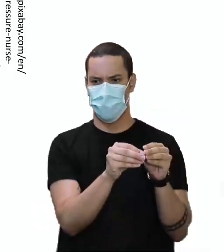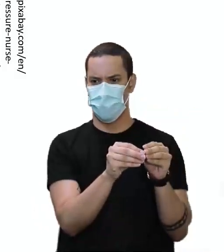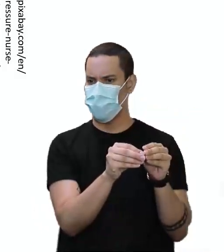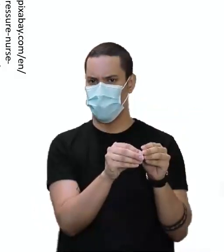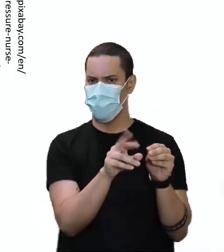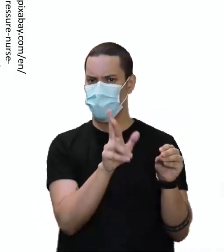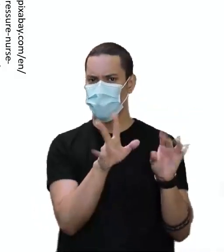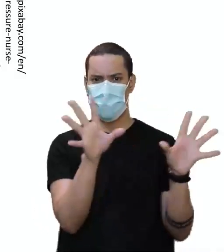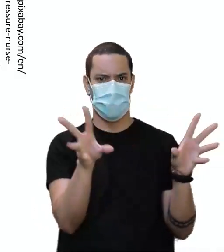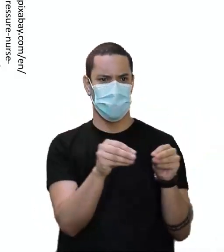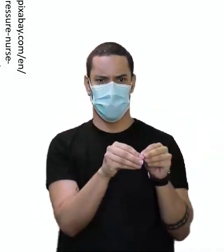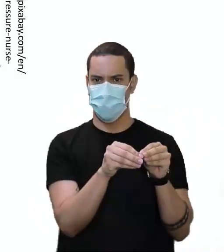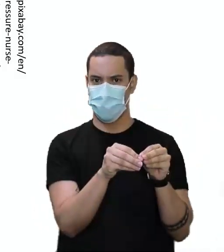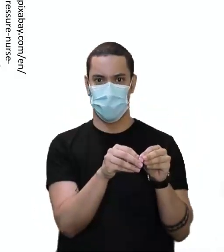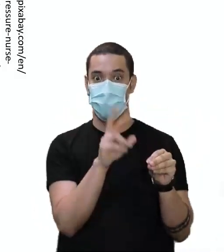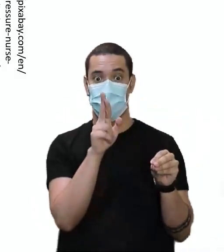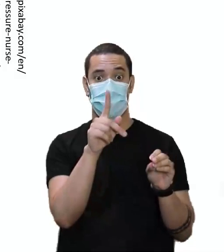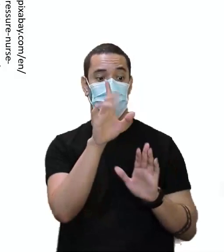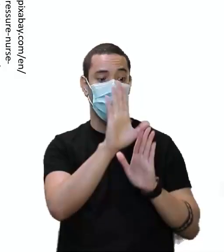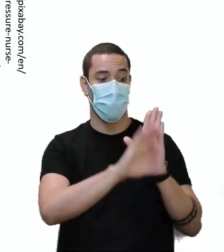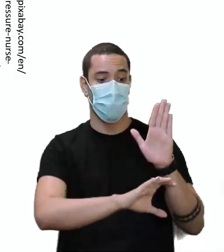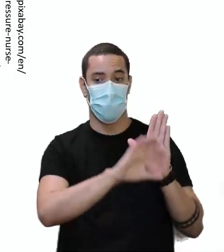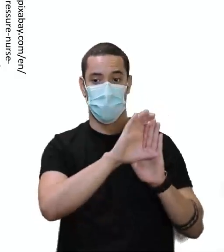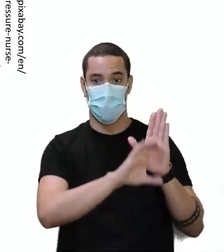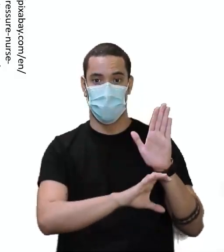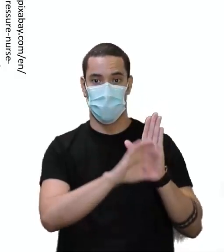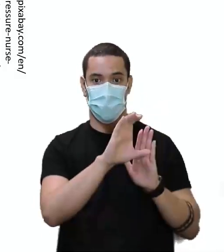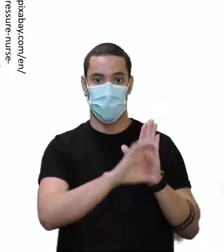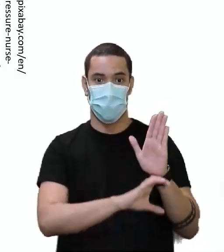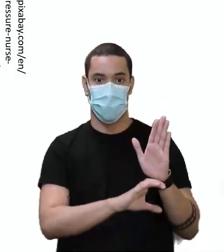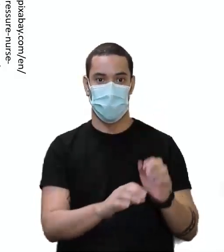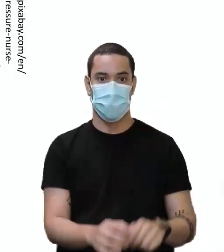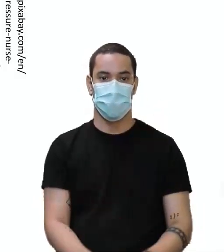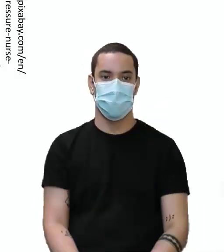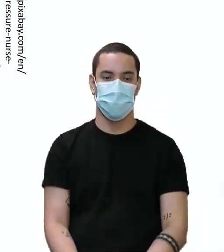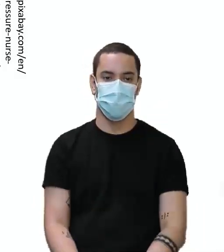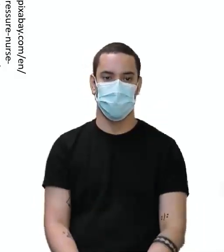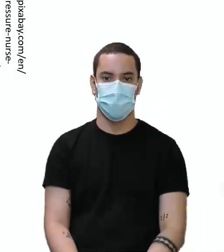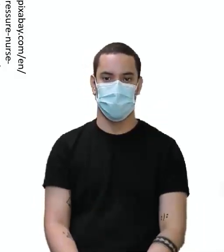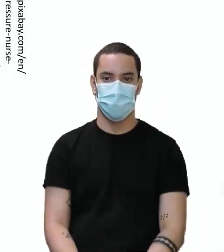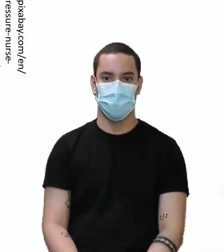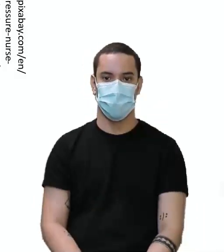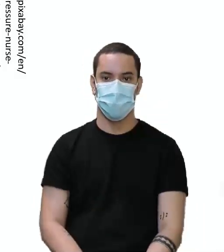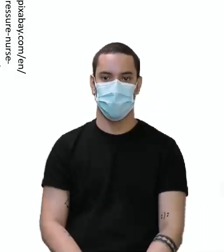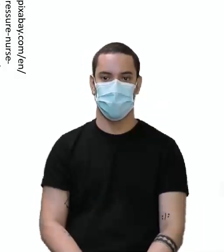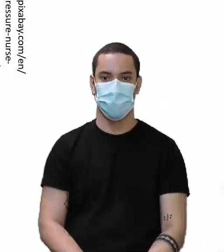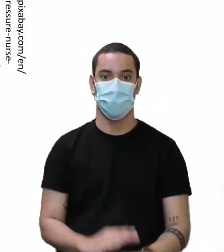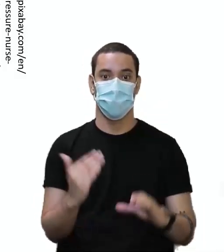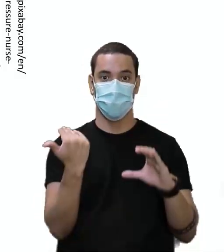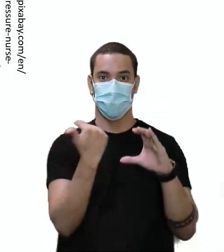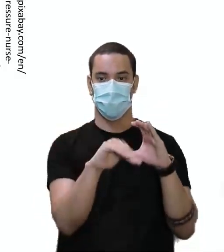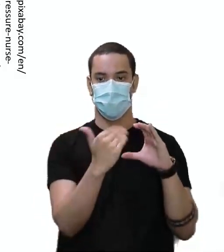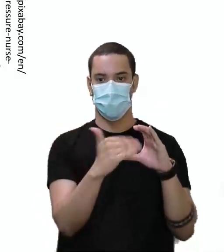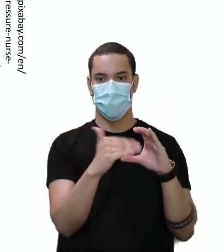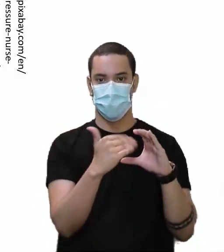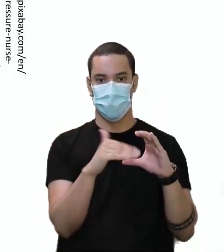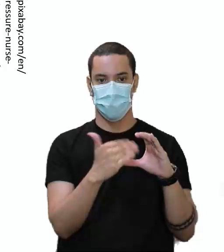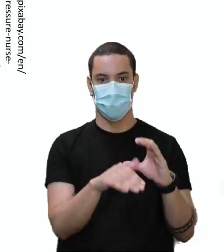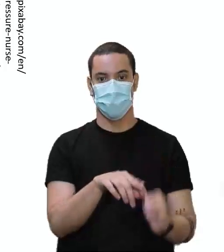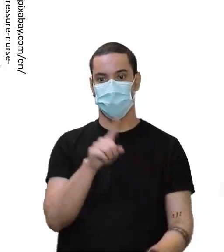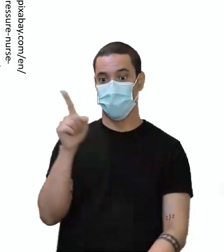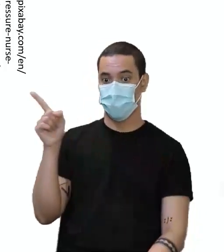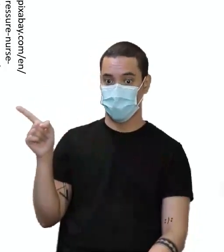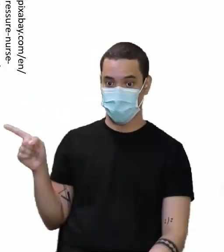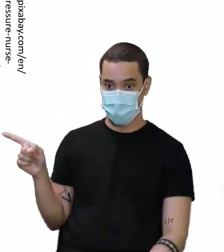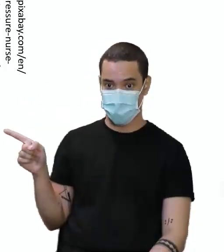falo de propósito, porque vai querer ler resumo aí. É currículo aí, currículo vitais, que você vê. Através do e-mail. Aí o resumé,